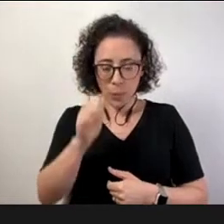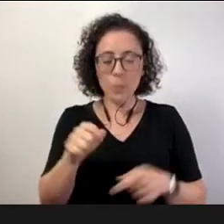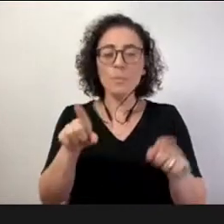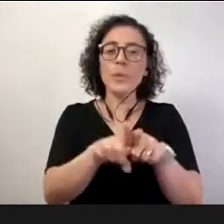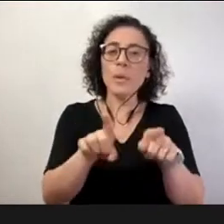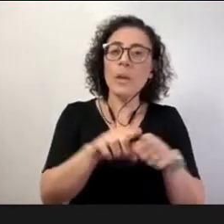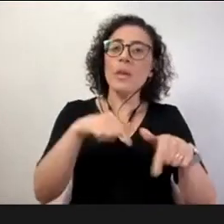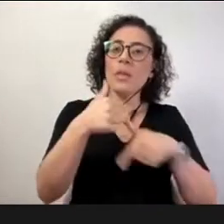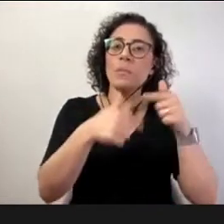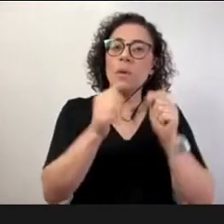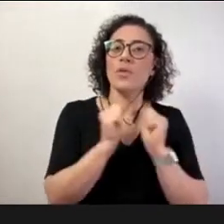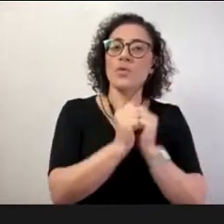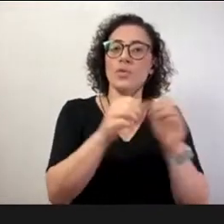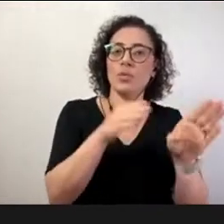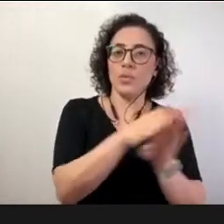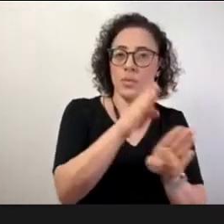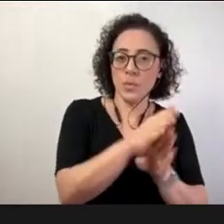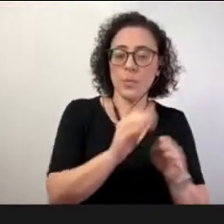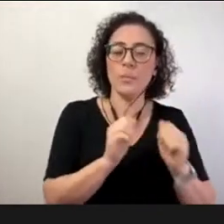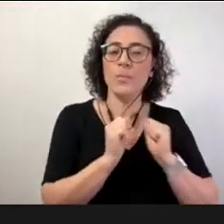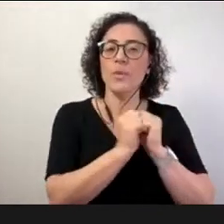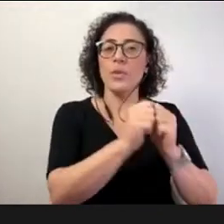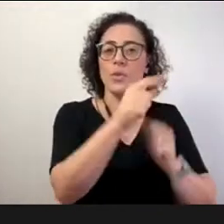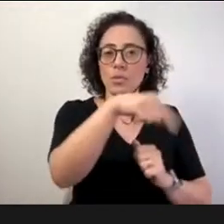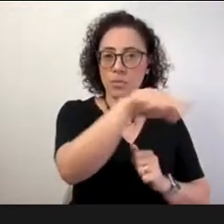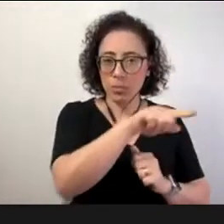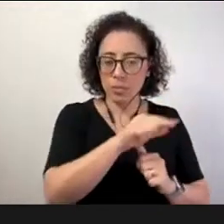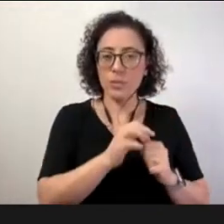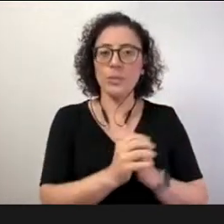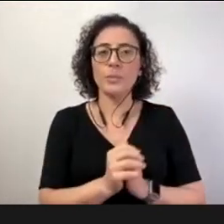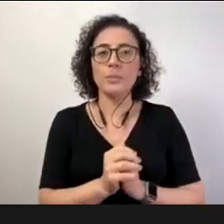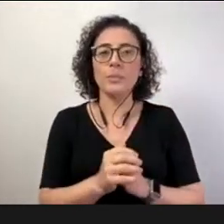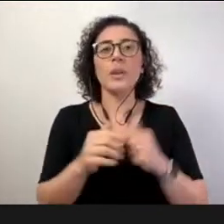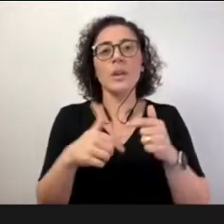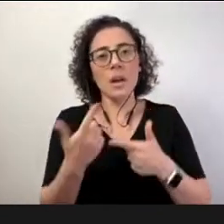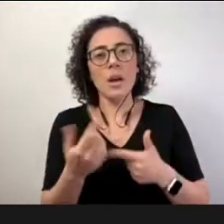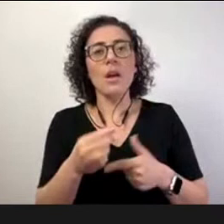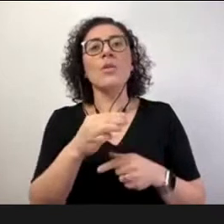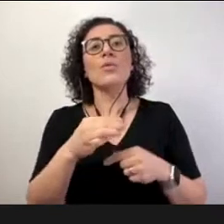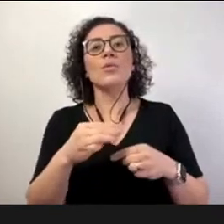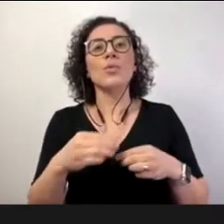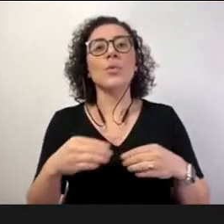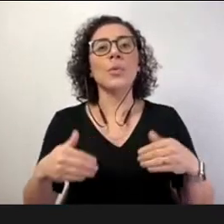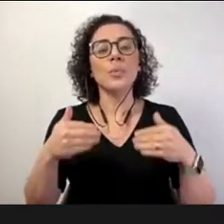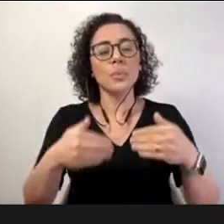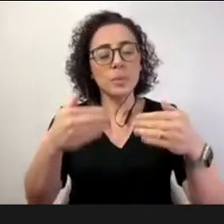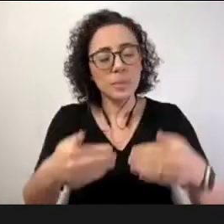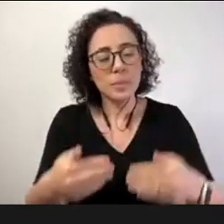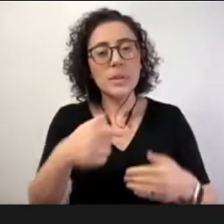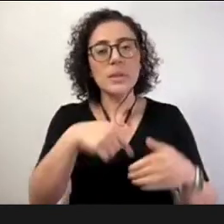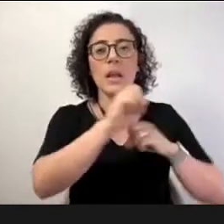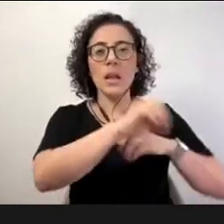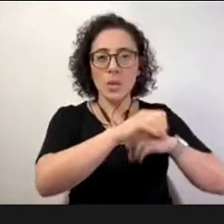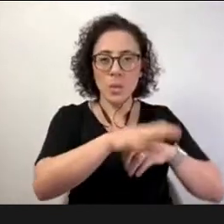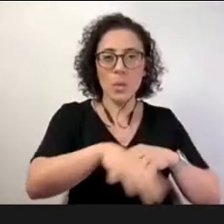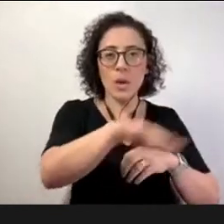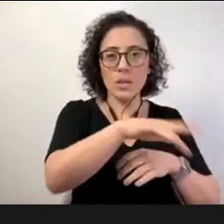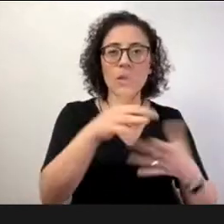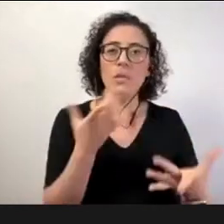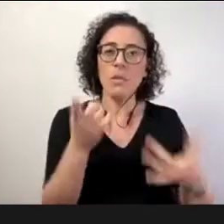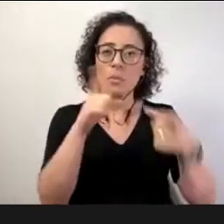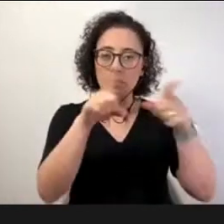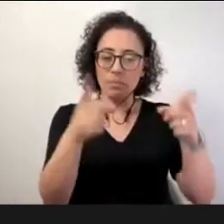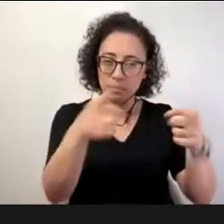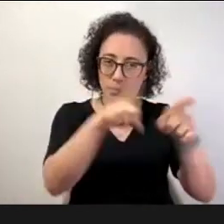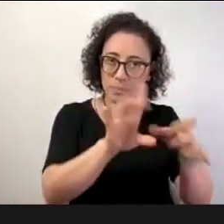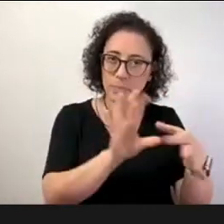educação e portanto sou responsável por assessoria ao Ministério da Educação e por elaboração de pareceres sobretudo sobre educação